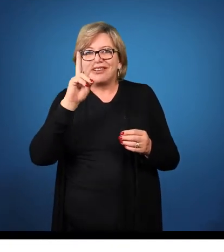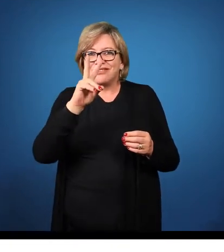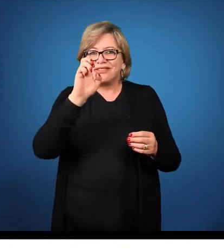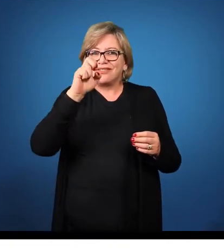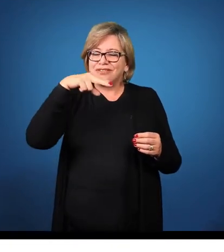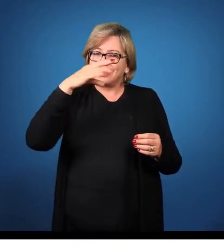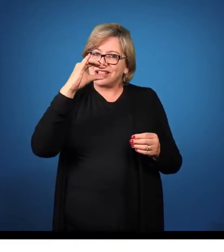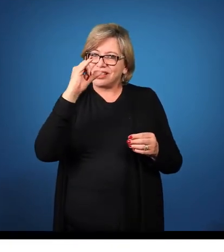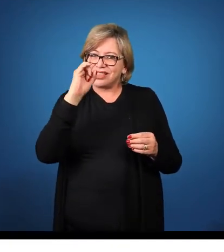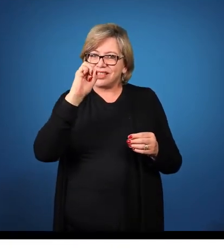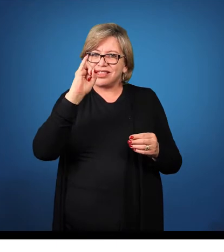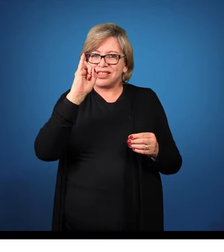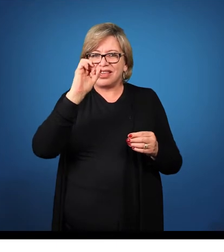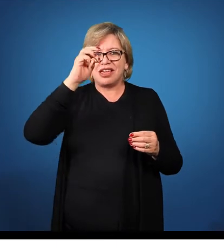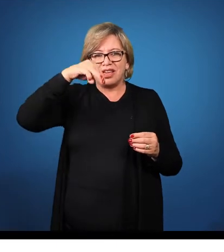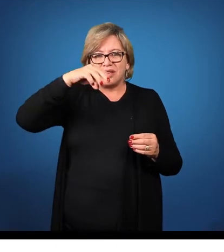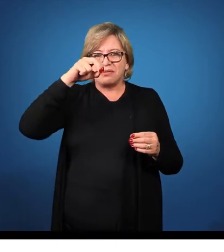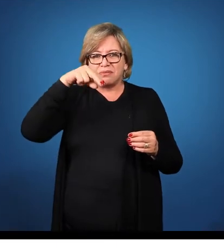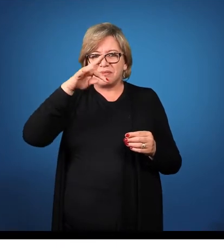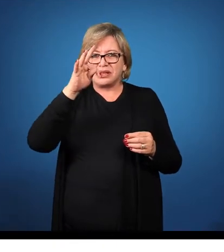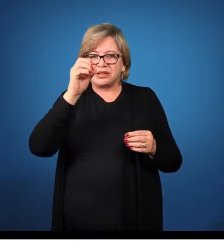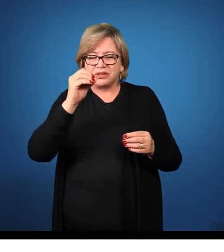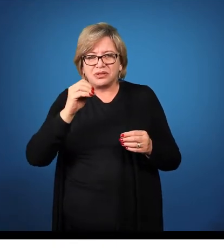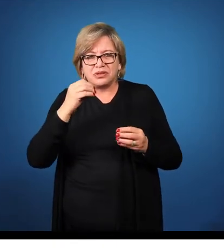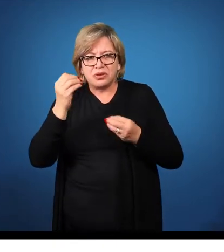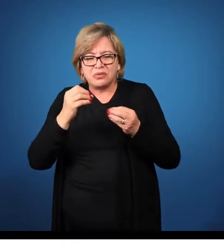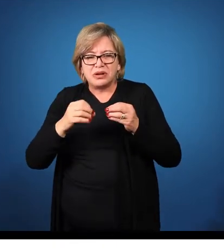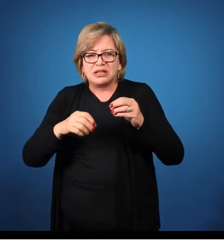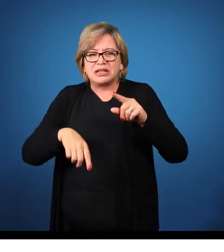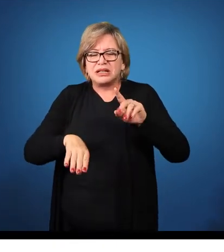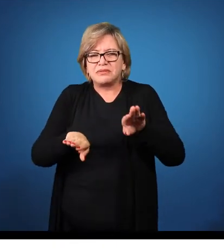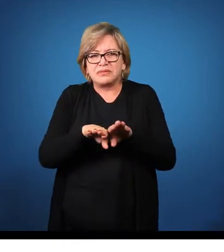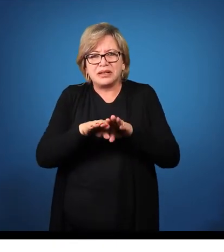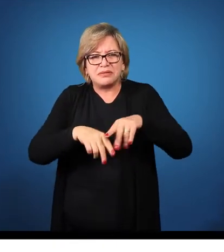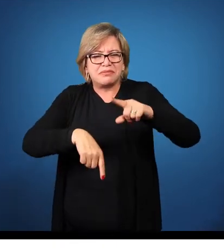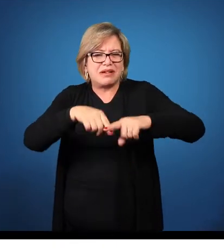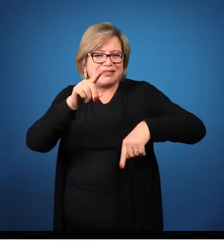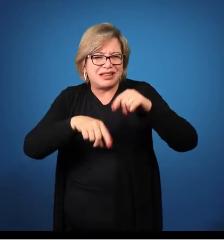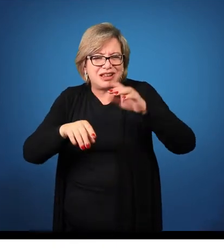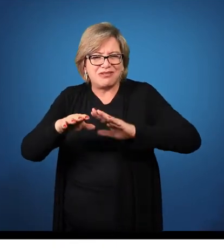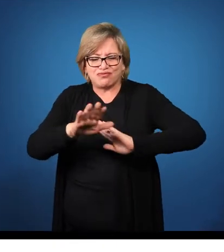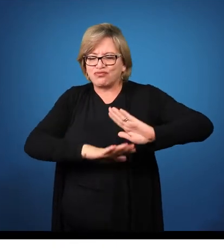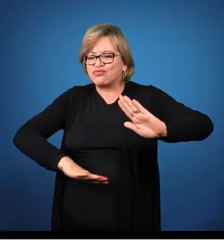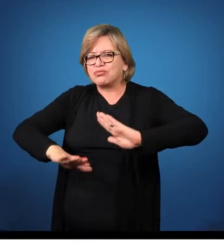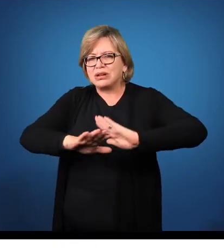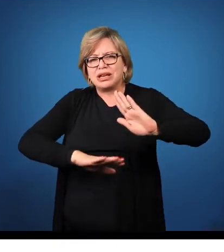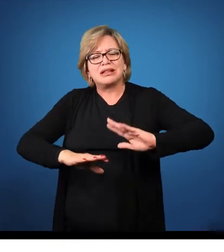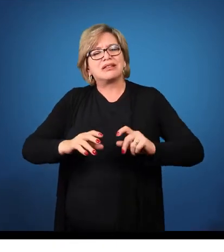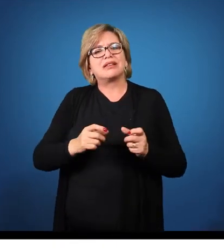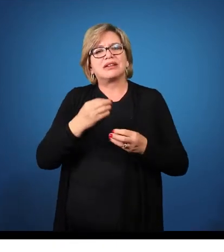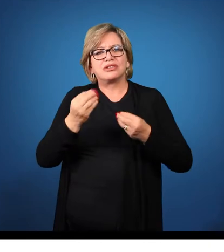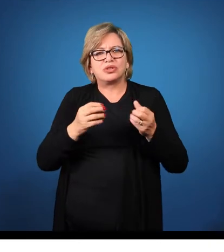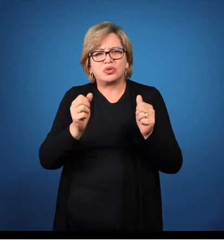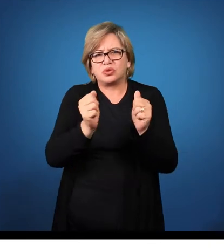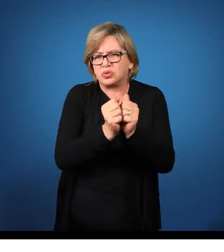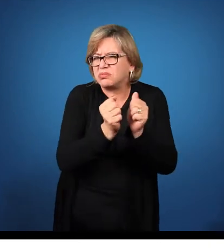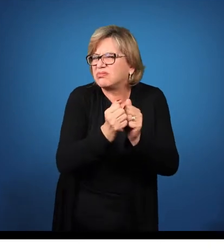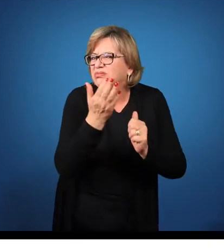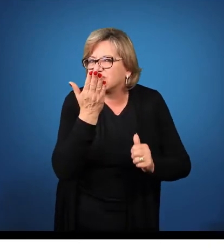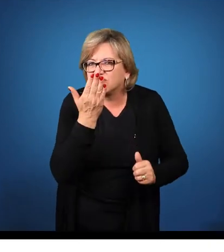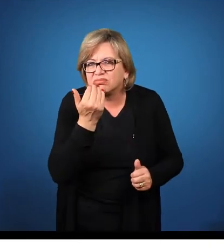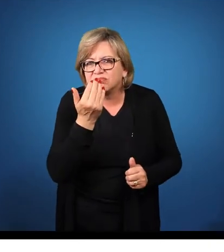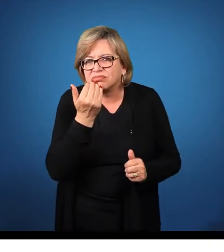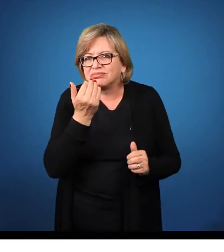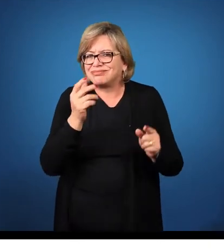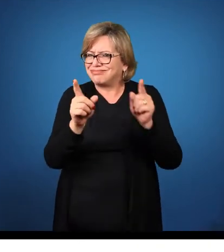armazenamento. Será que nós armazenamos lá os produtos de limpeza, água sanitária, sabão em pó, junto com produtos de